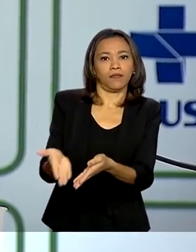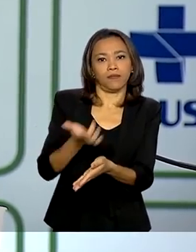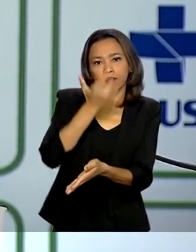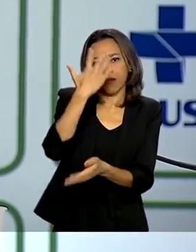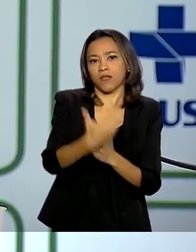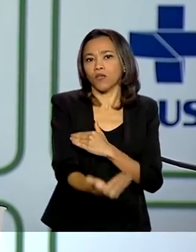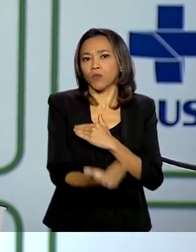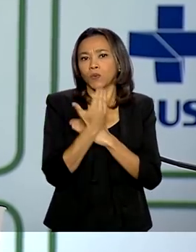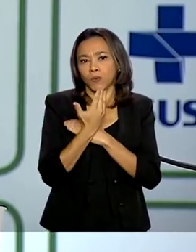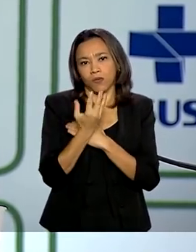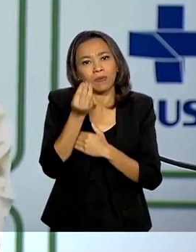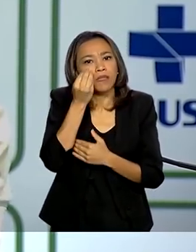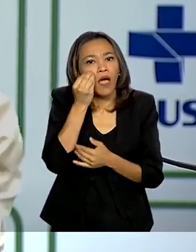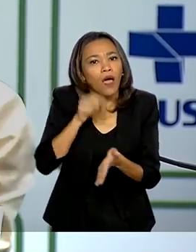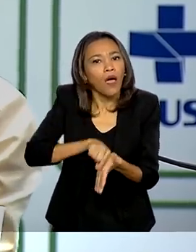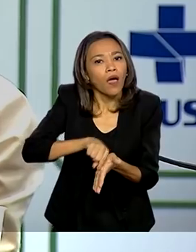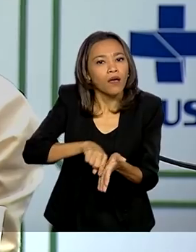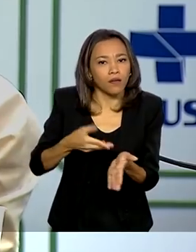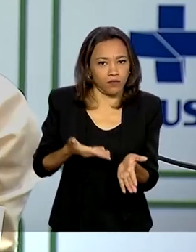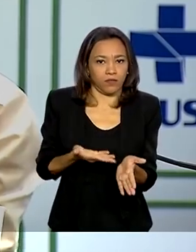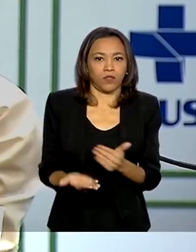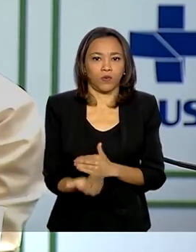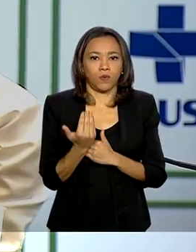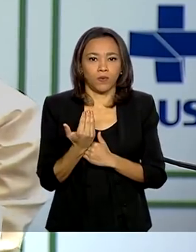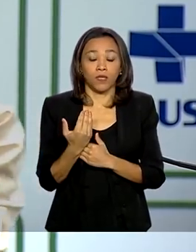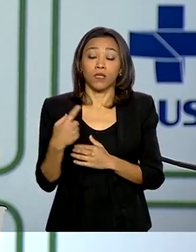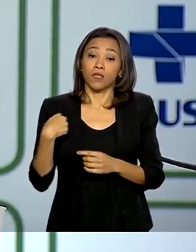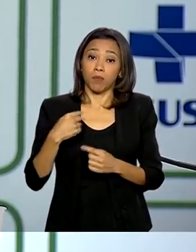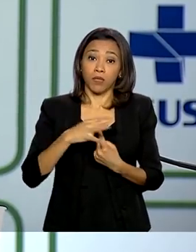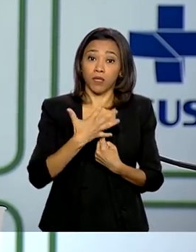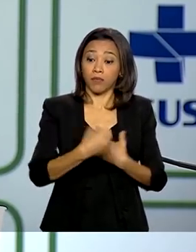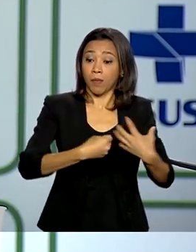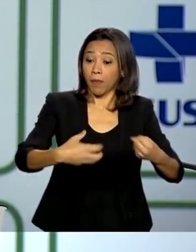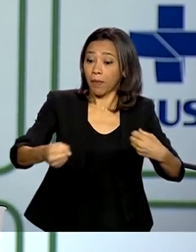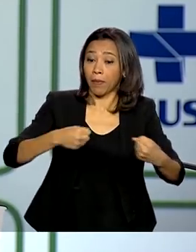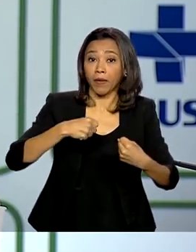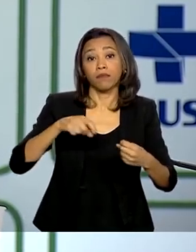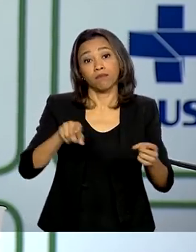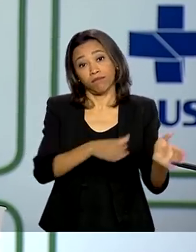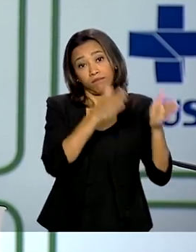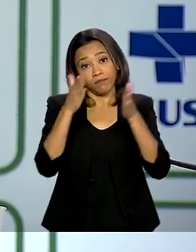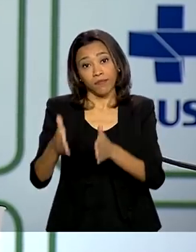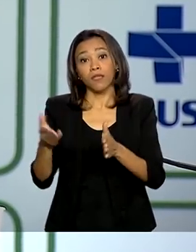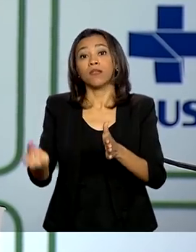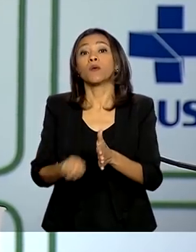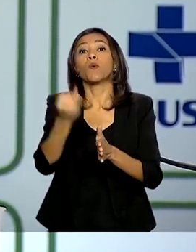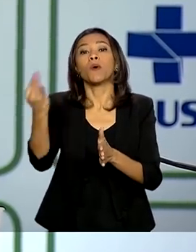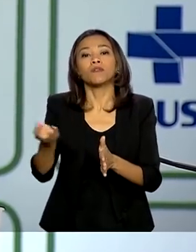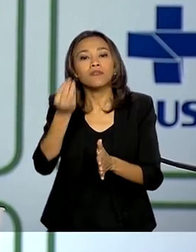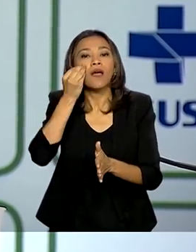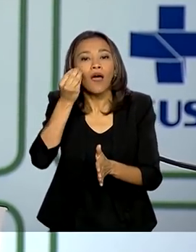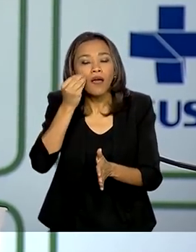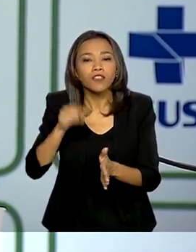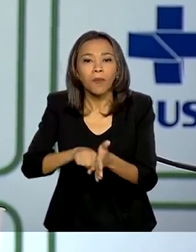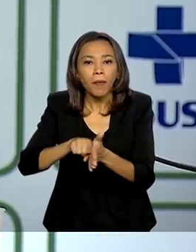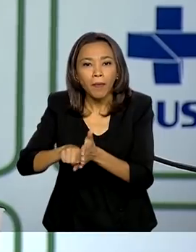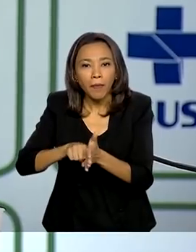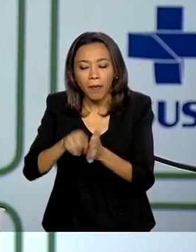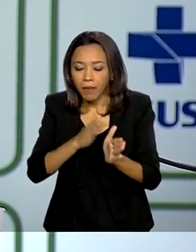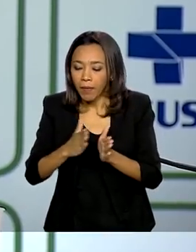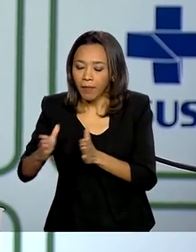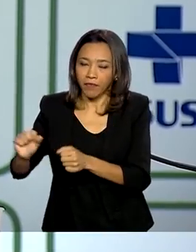Então, tem a questão da transmissibilidade e tem a questão da quantidade de testes que nós vamos fazer.